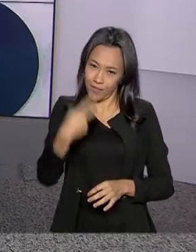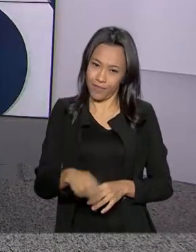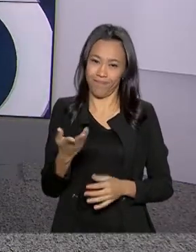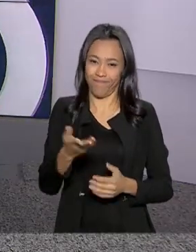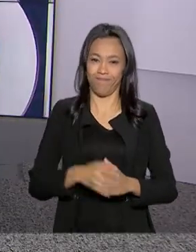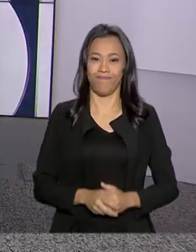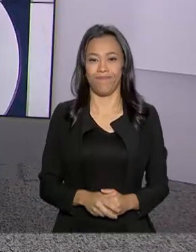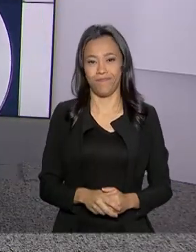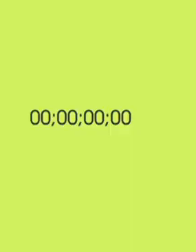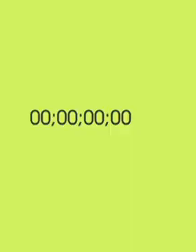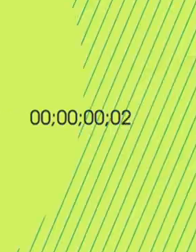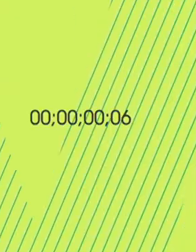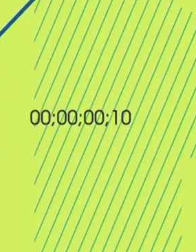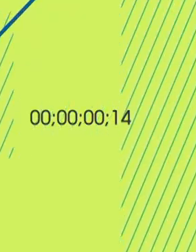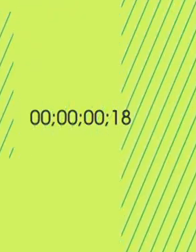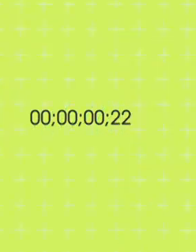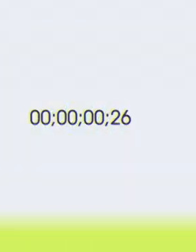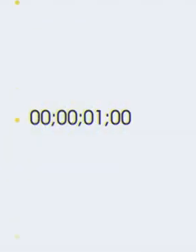Brasil.